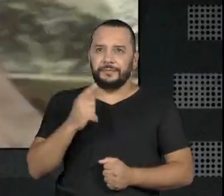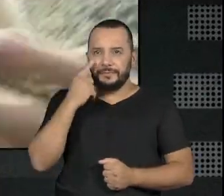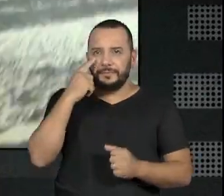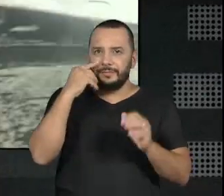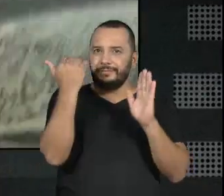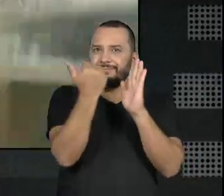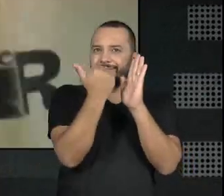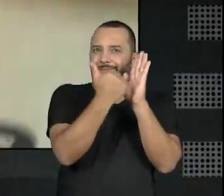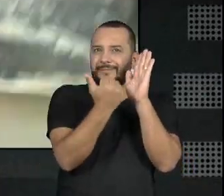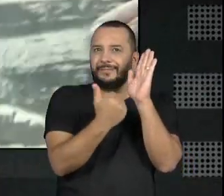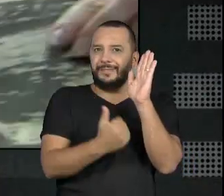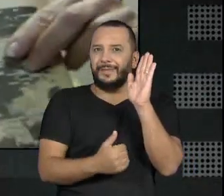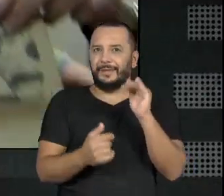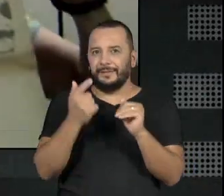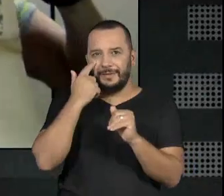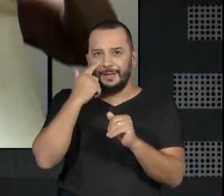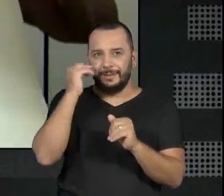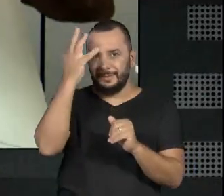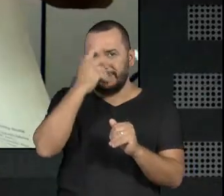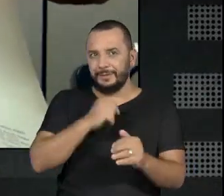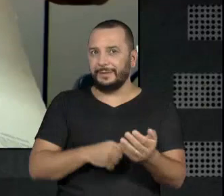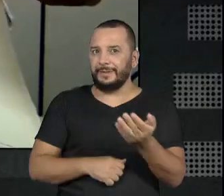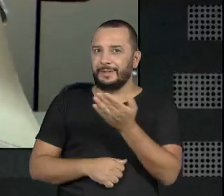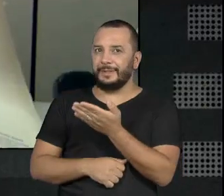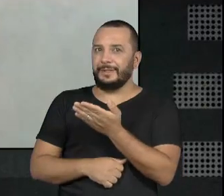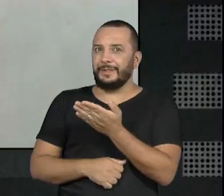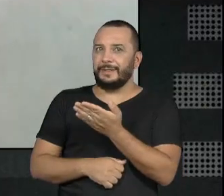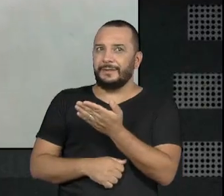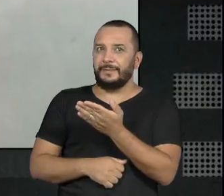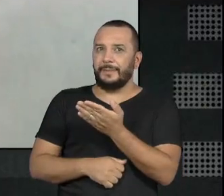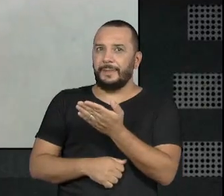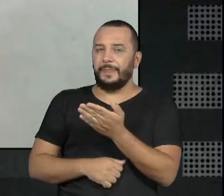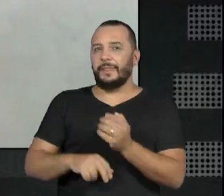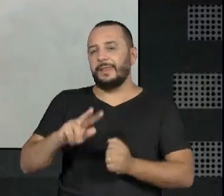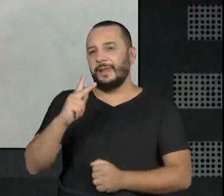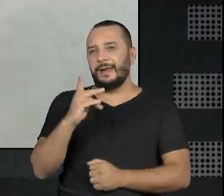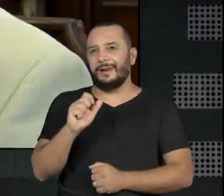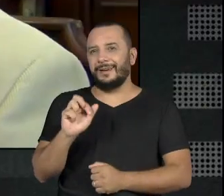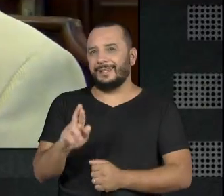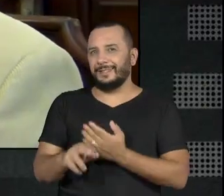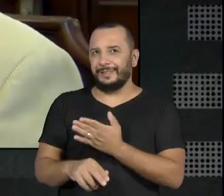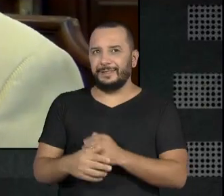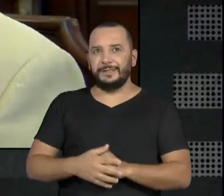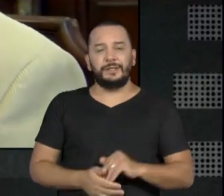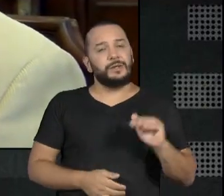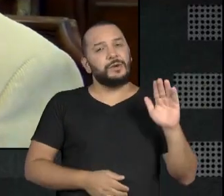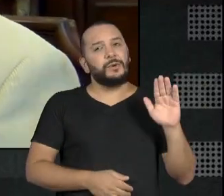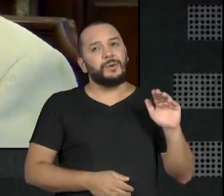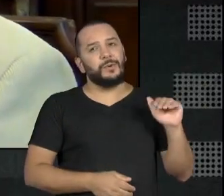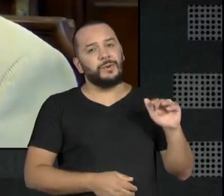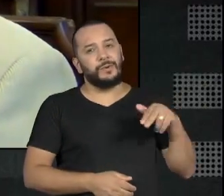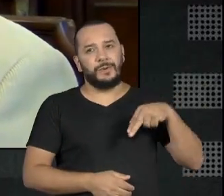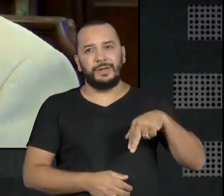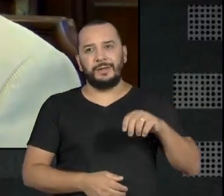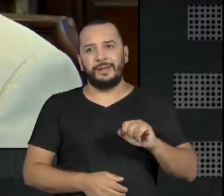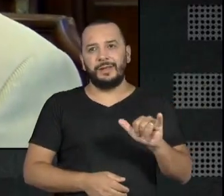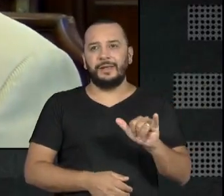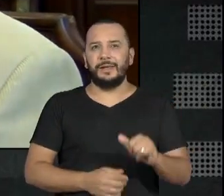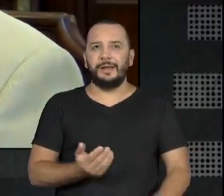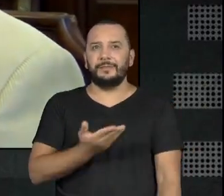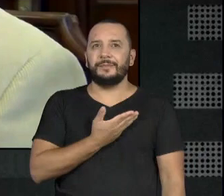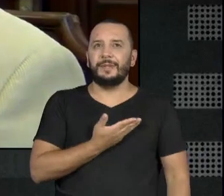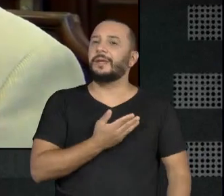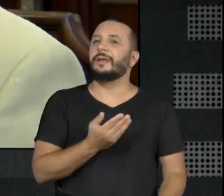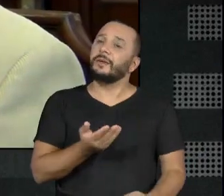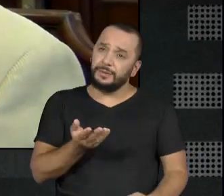Olha como é que É o momento de Ré aqui. Olá, Ney. Como vai você, meu amigo?